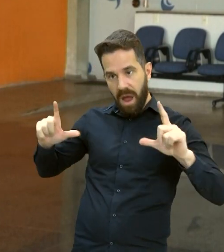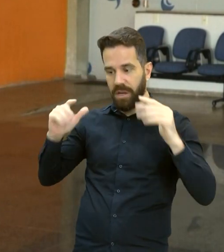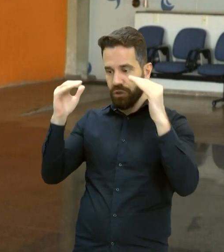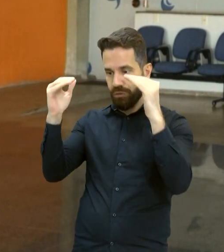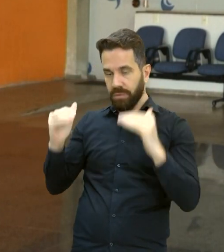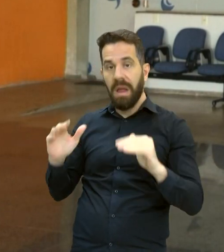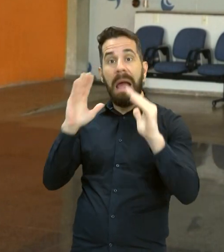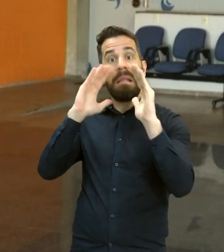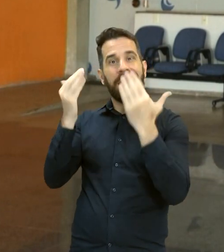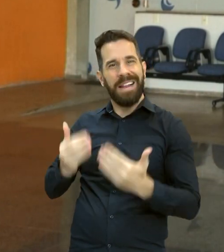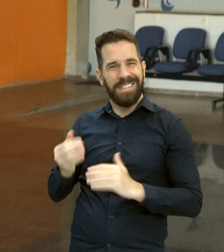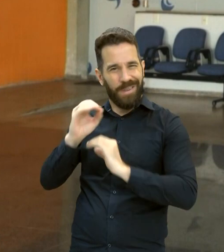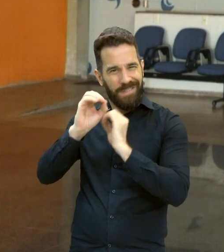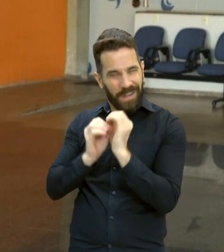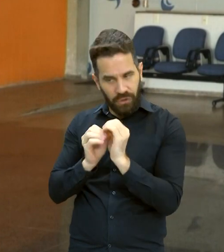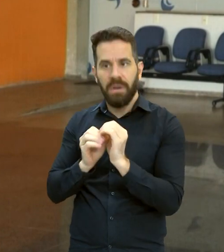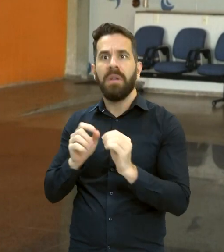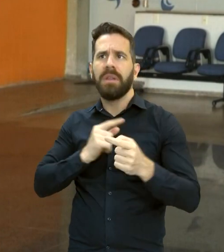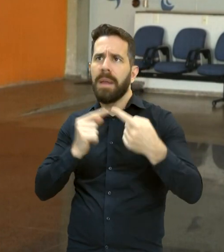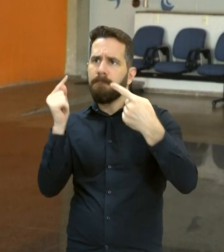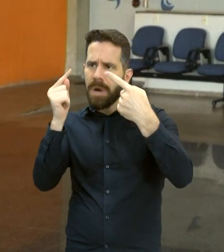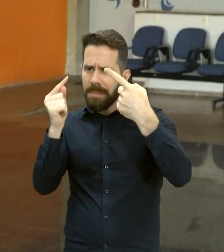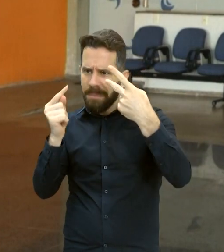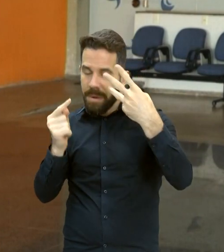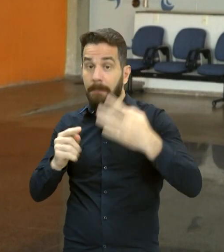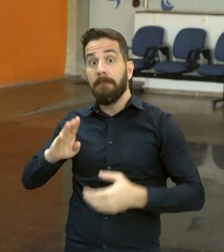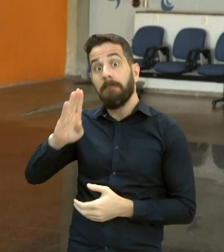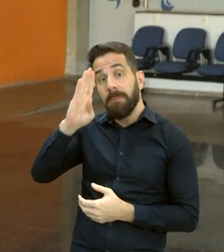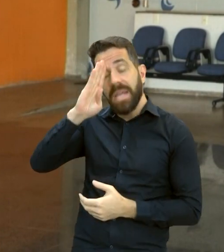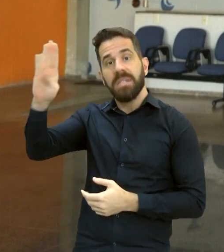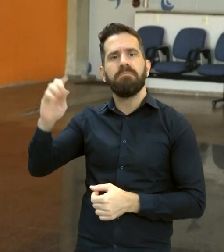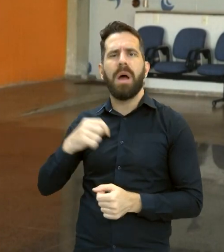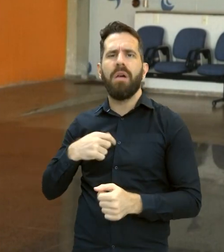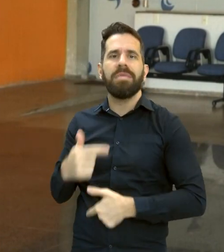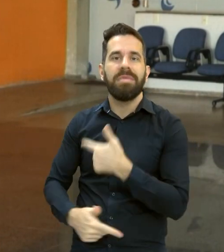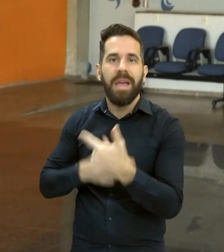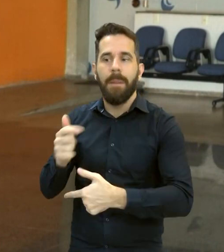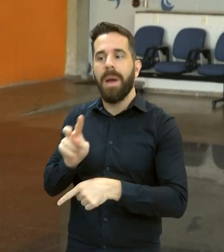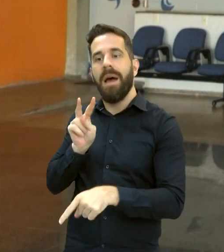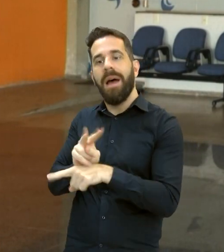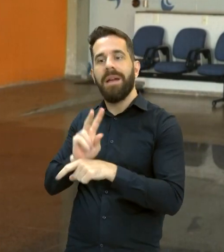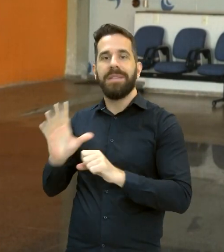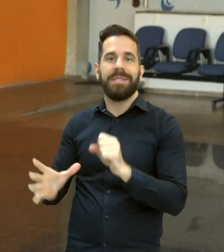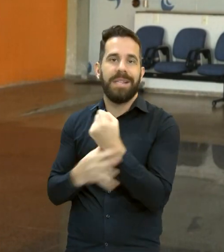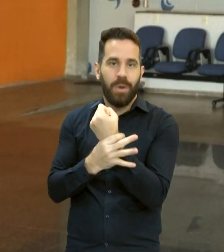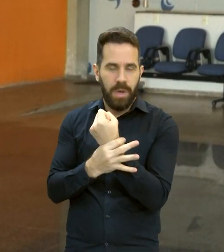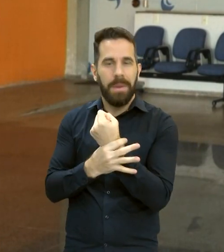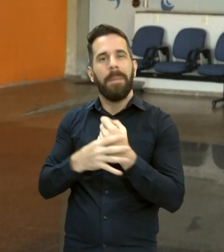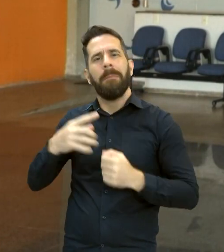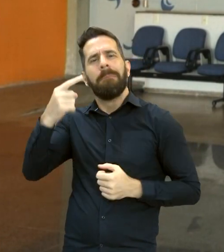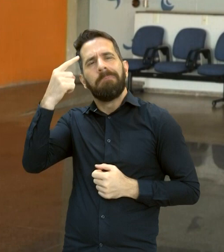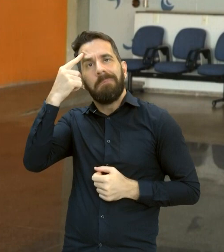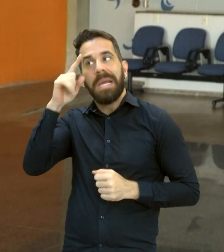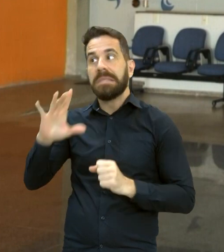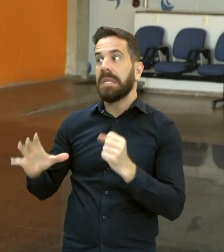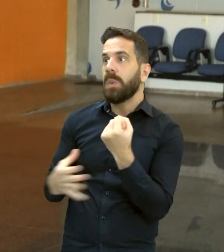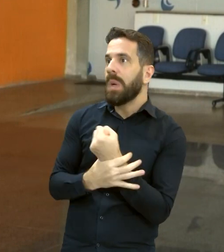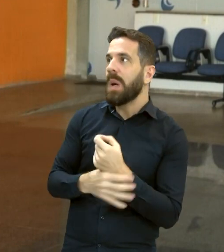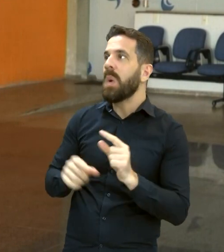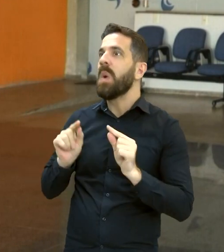de ocorrência e de atividades que a segurança, para além do conceito mais restrito de segurança,